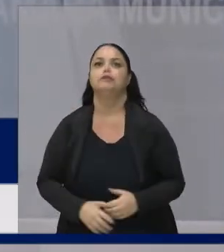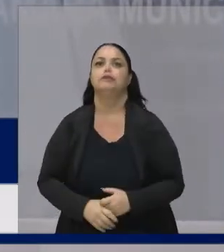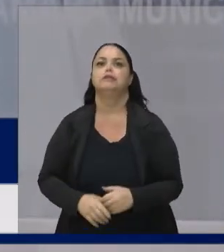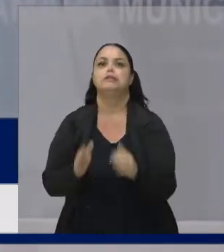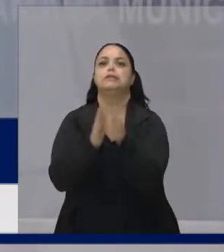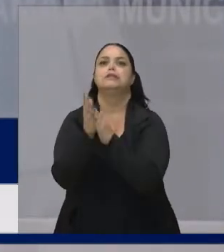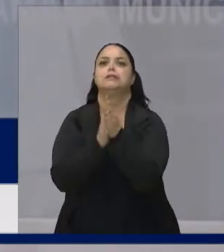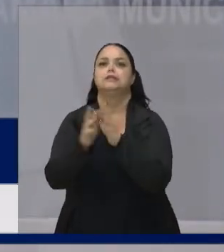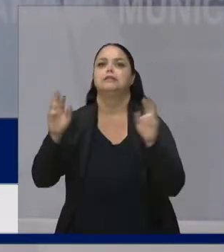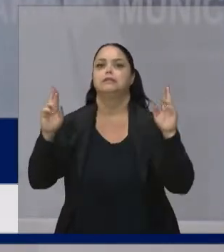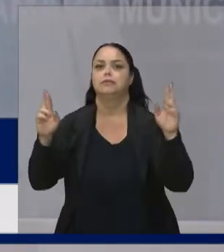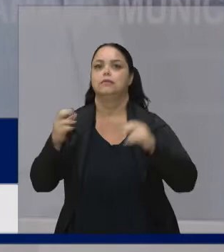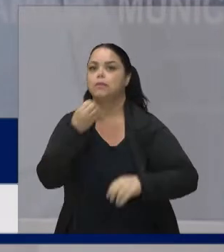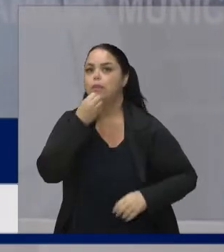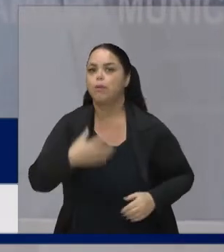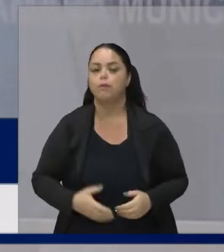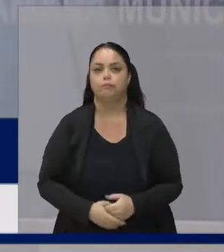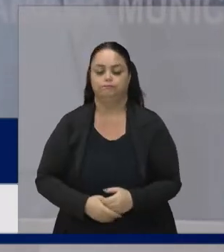Especialista